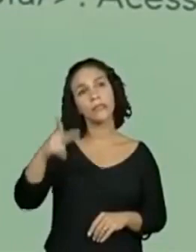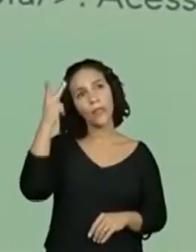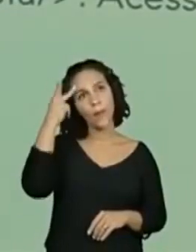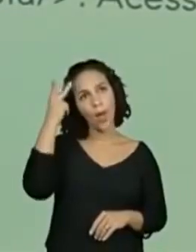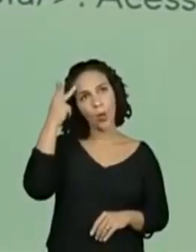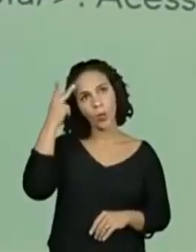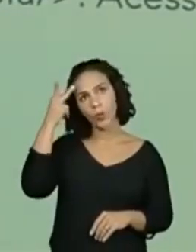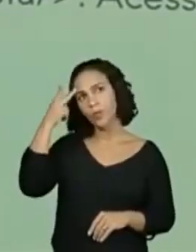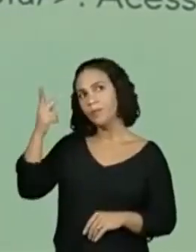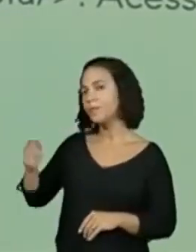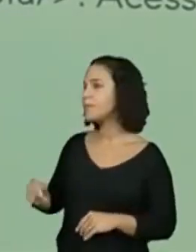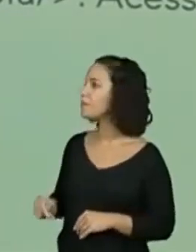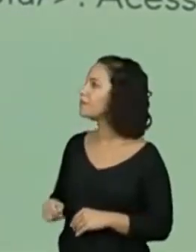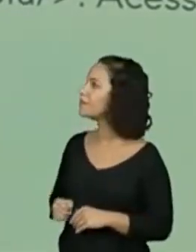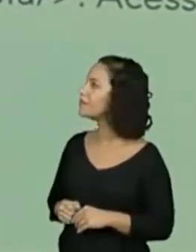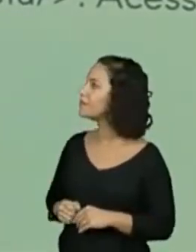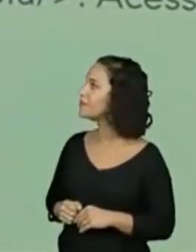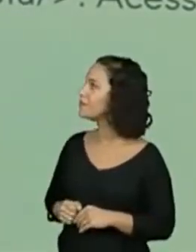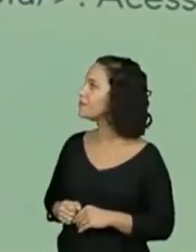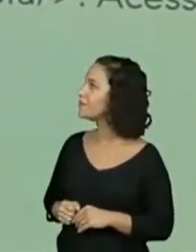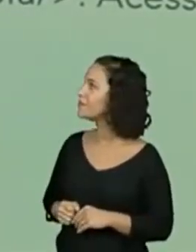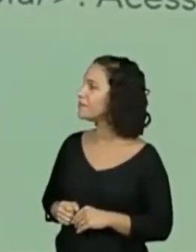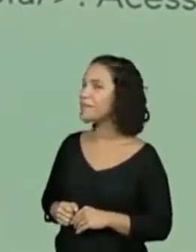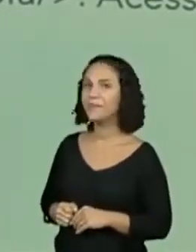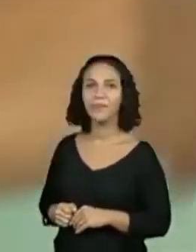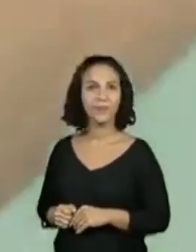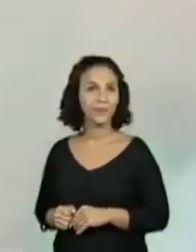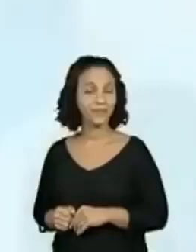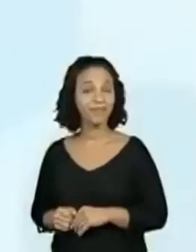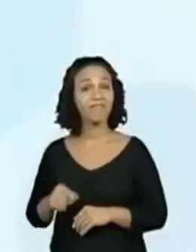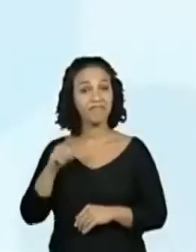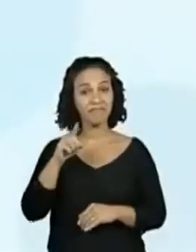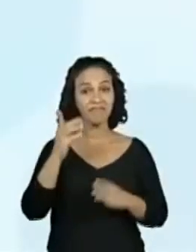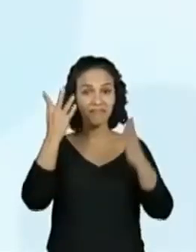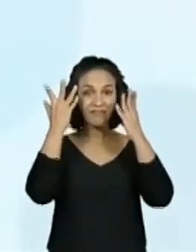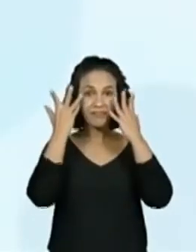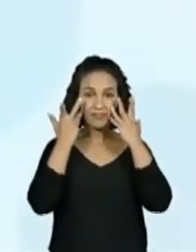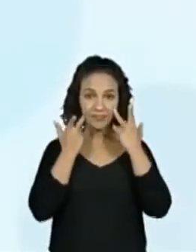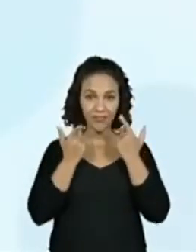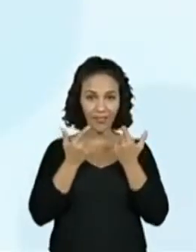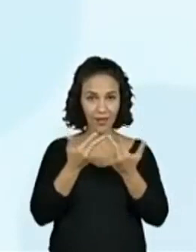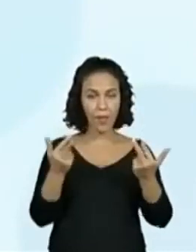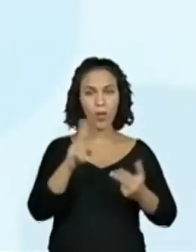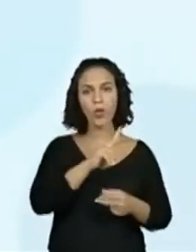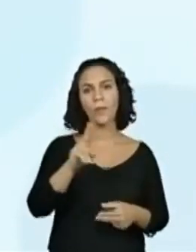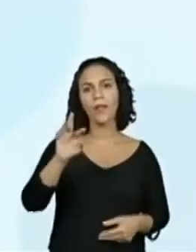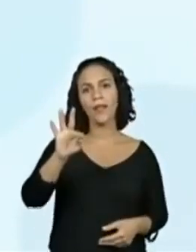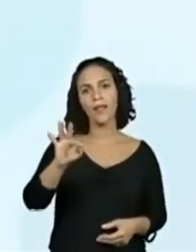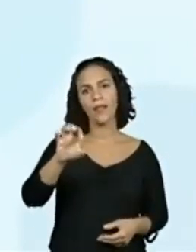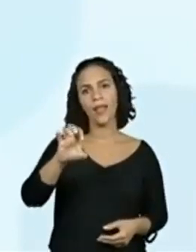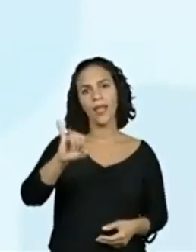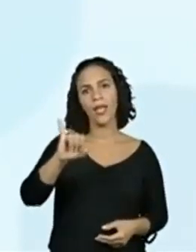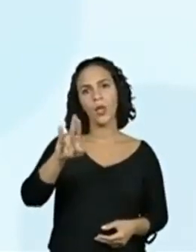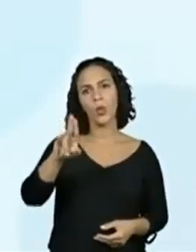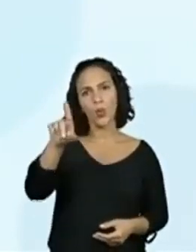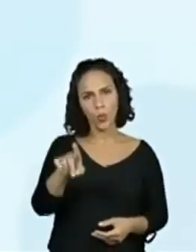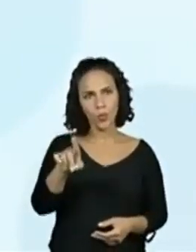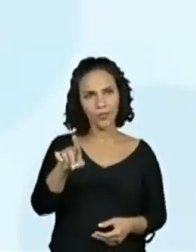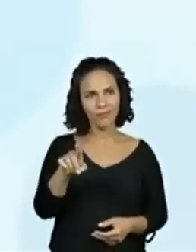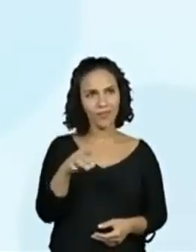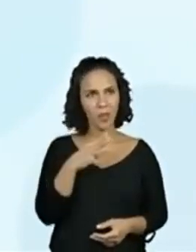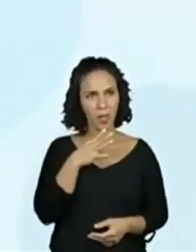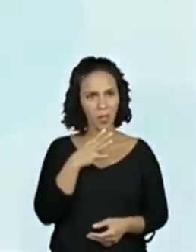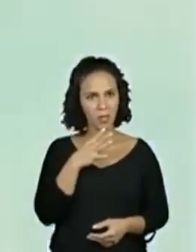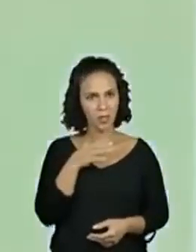zoológico aqui do estado de São Paulo. Tá? E esse animalzinho é um teiu. Não sei se vocês